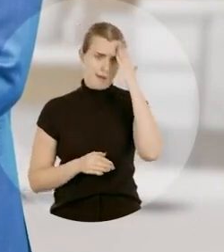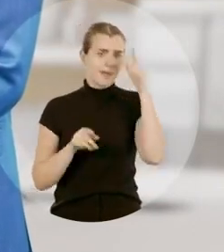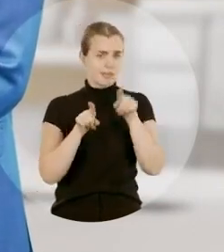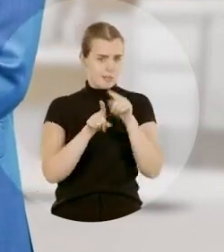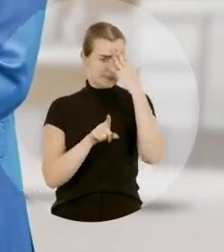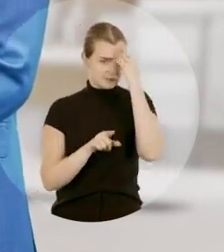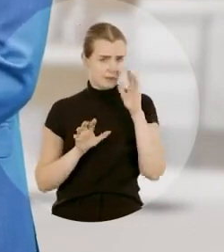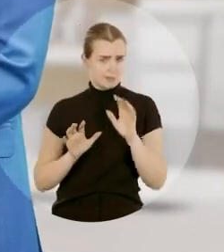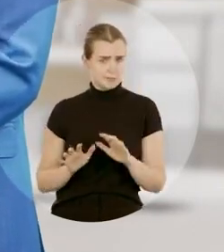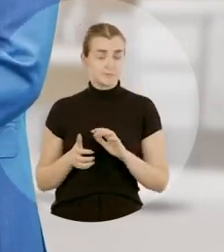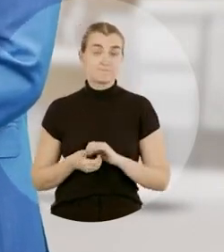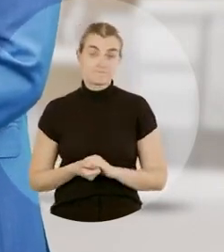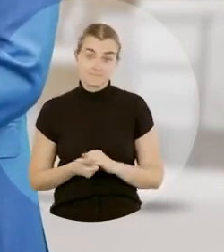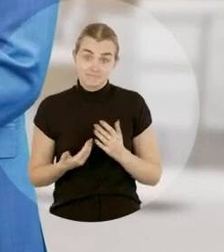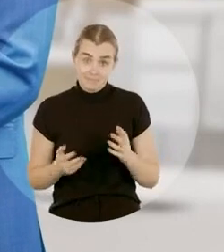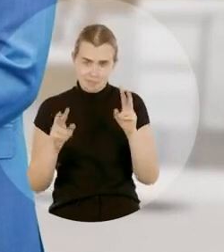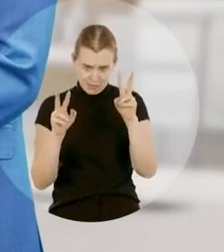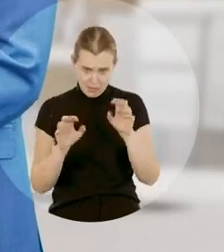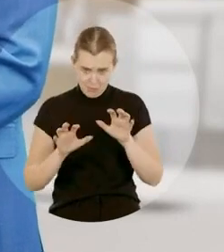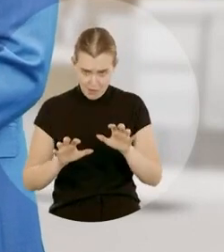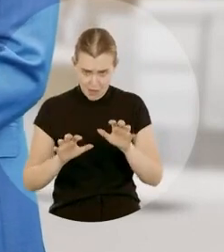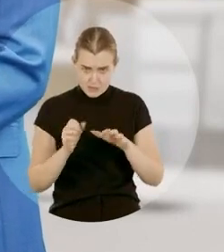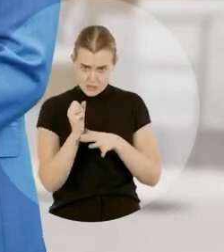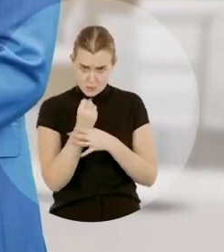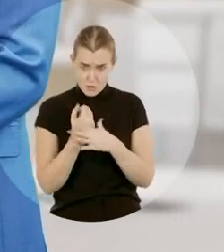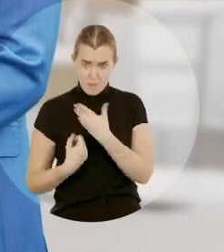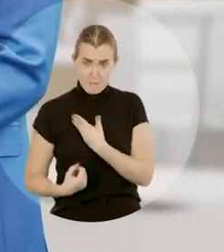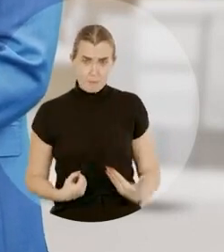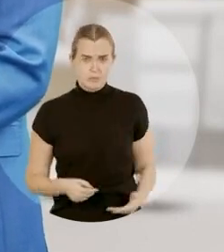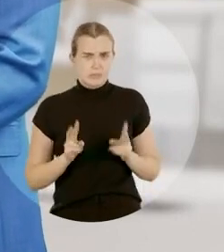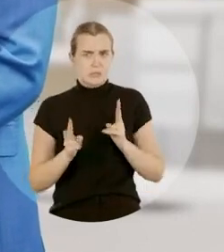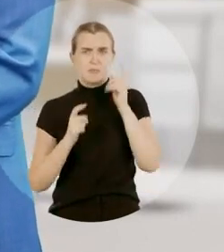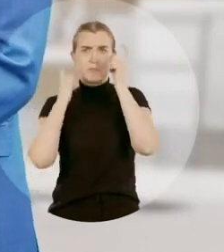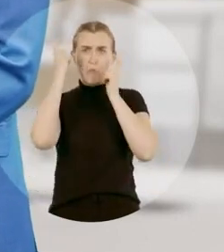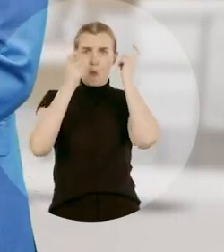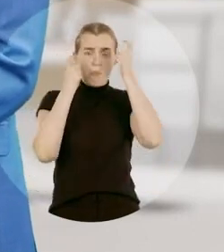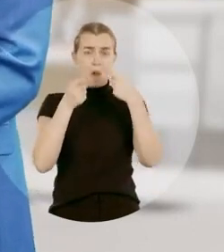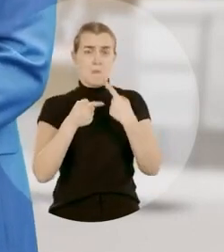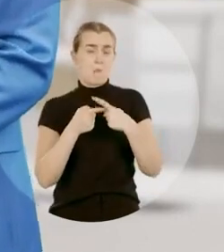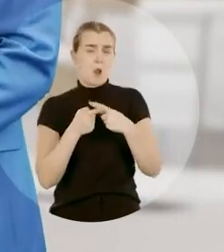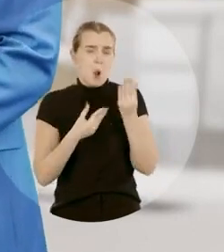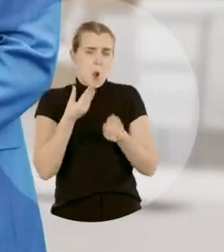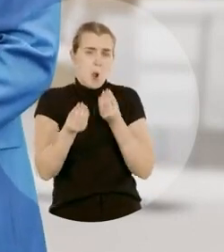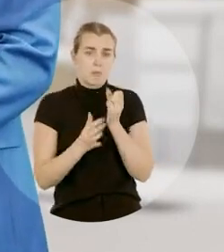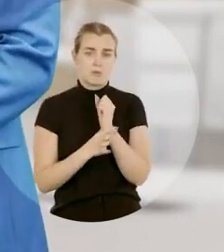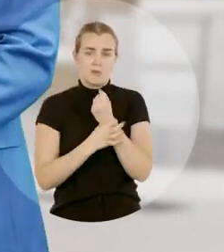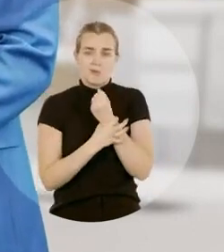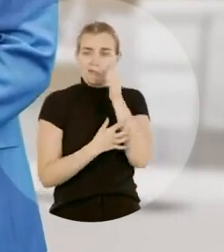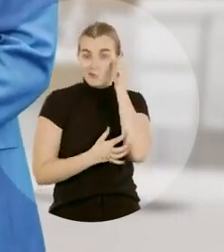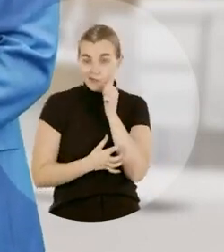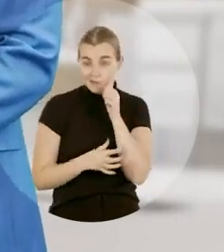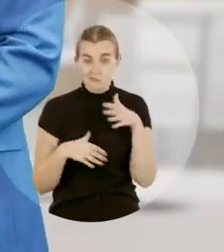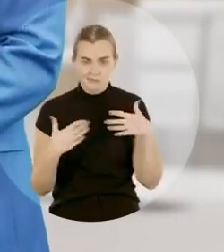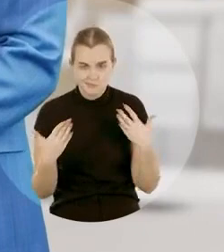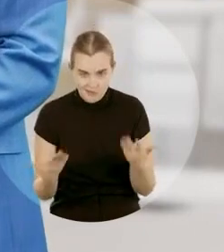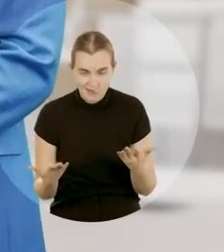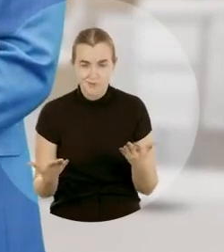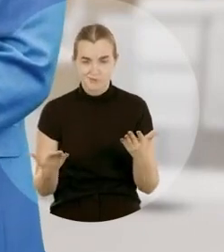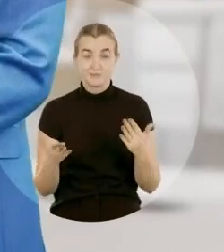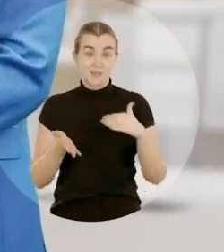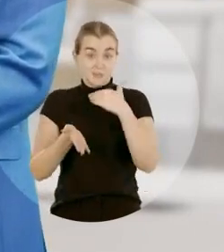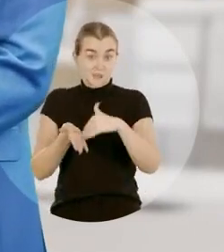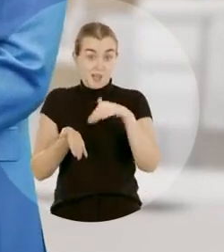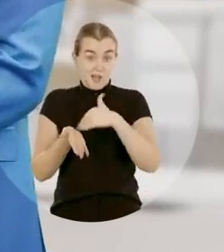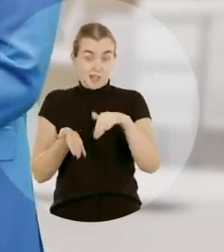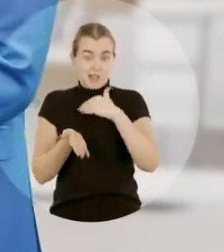E na questão segurança pública, sempre nos preocupou a questão da segurança da mulher. E é por isso que a Secretaria de Segurança